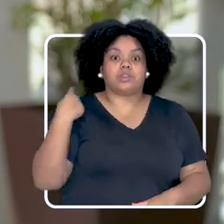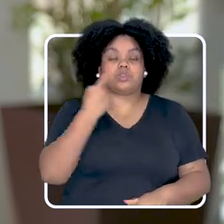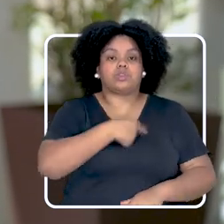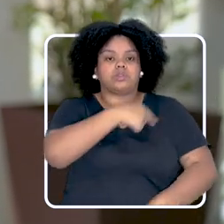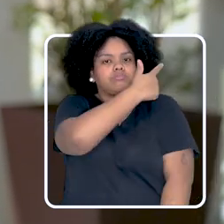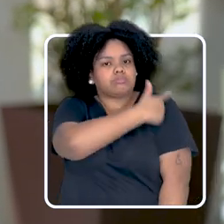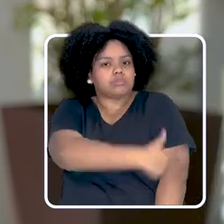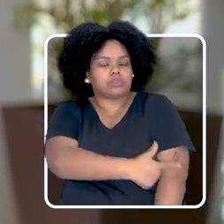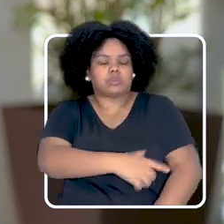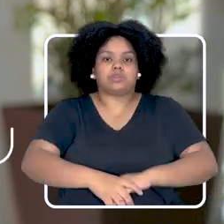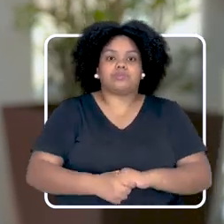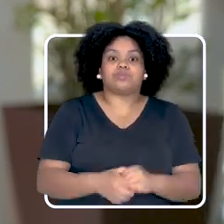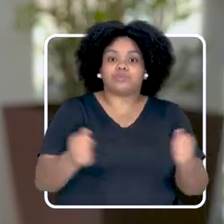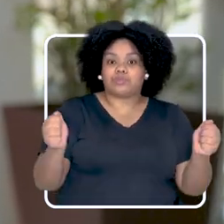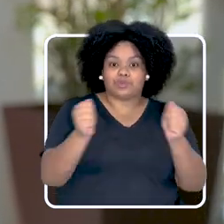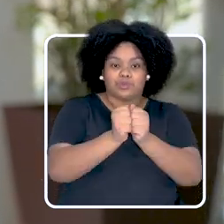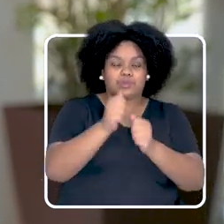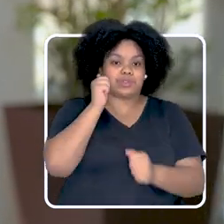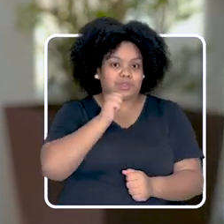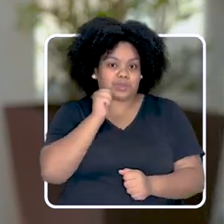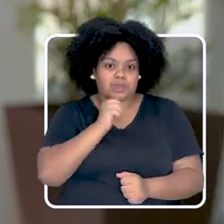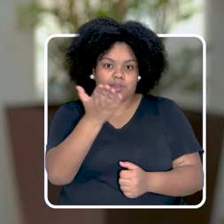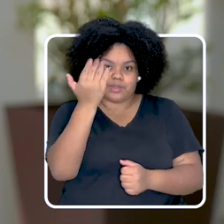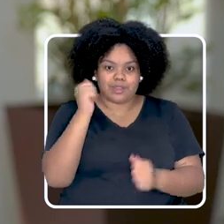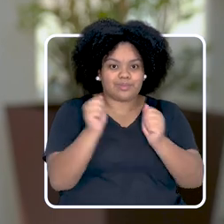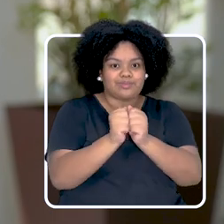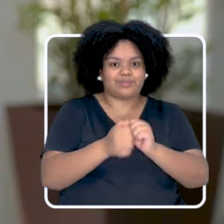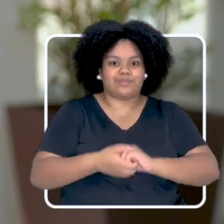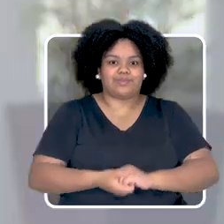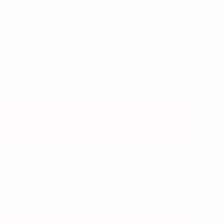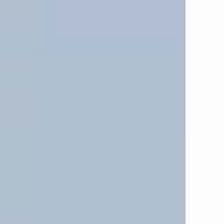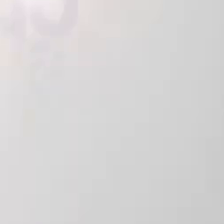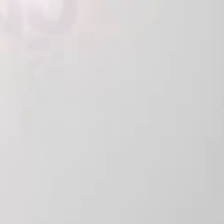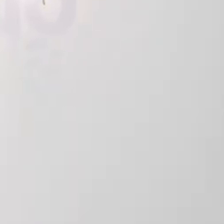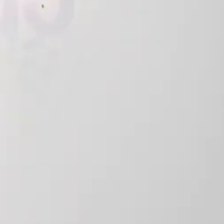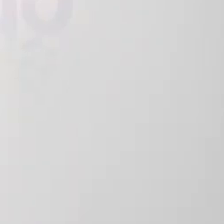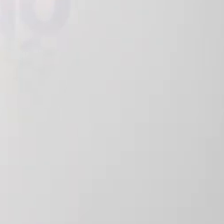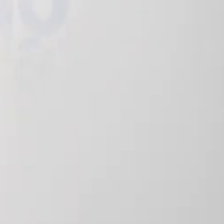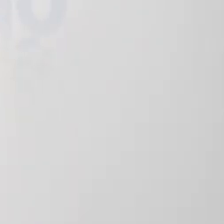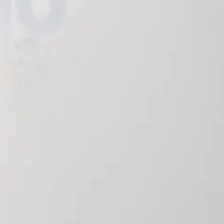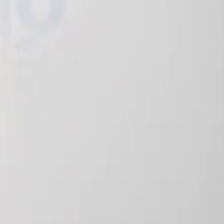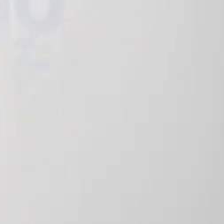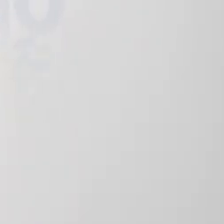Aqui somos ouvidas e respeitadas. Felice, mulher. Vem conosco.